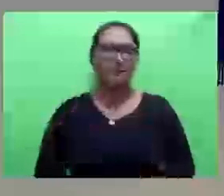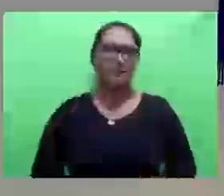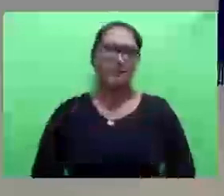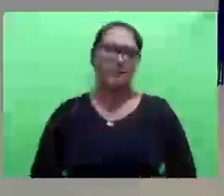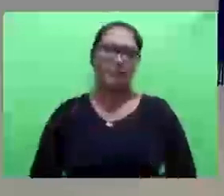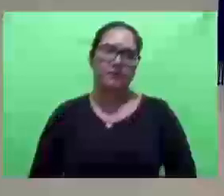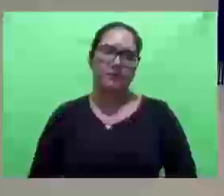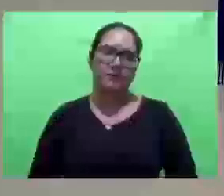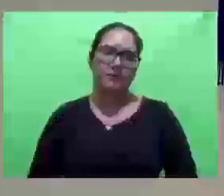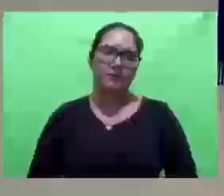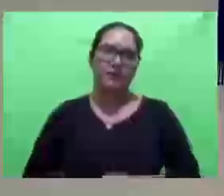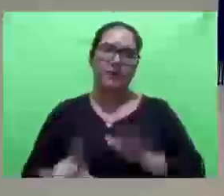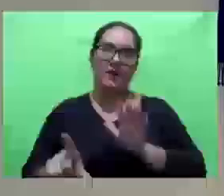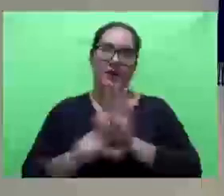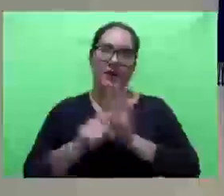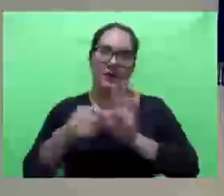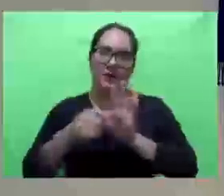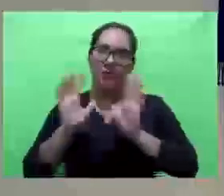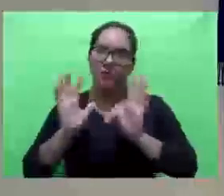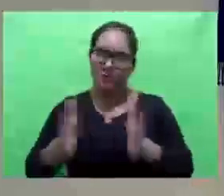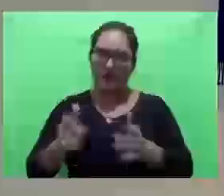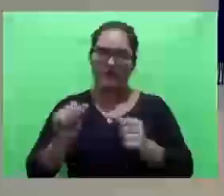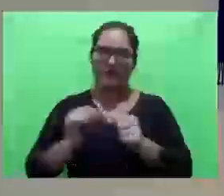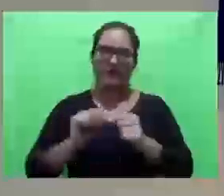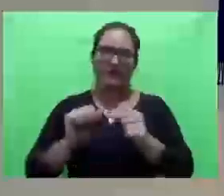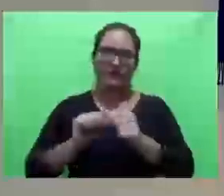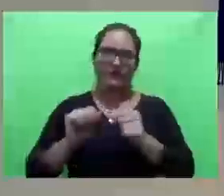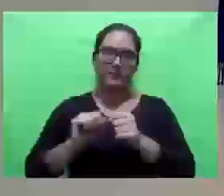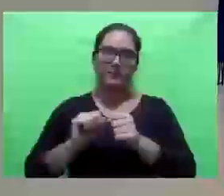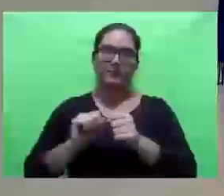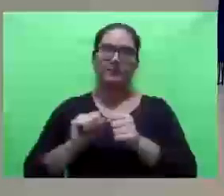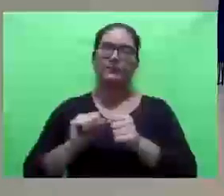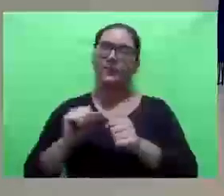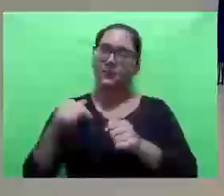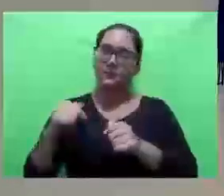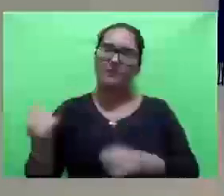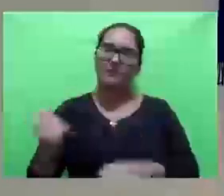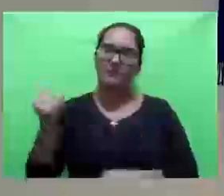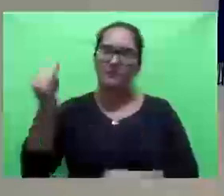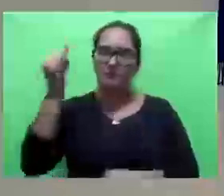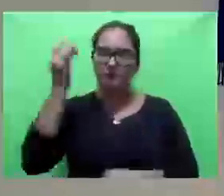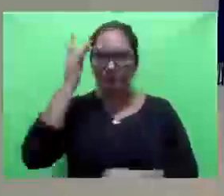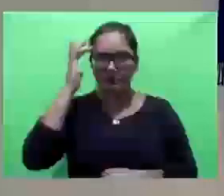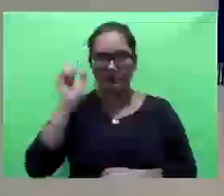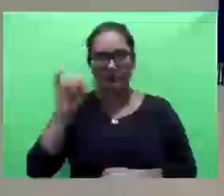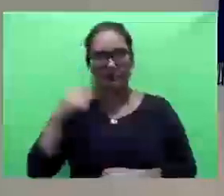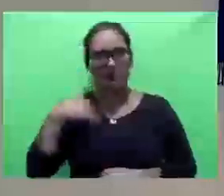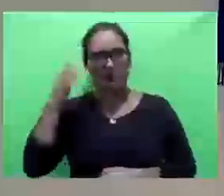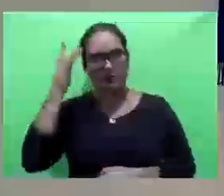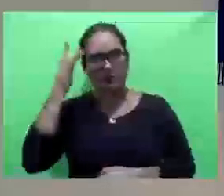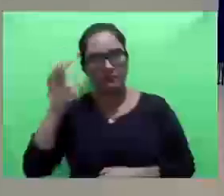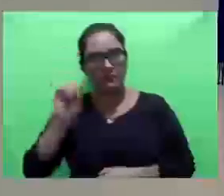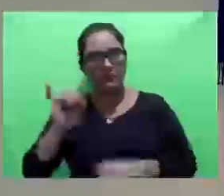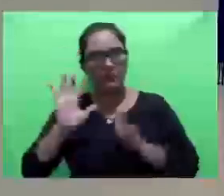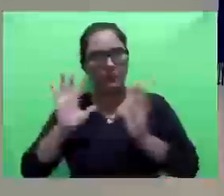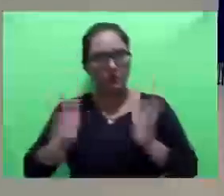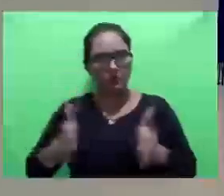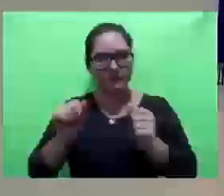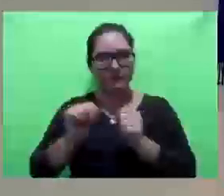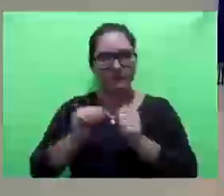essa lei que foi aprovada, foi muito importante, eu acho que está, não sei se já foi lá, o prefeito já